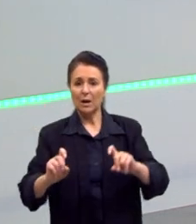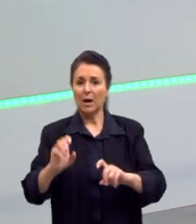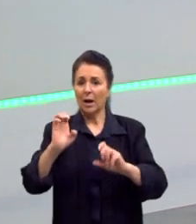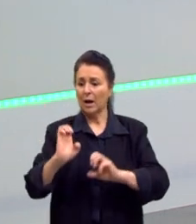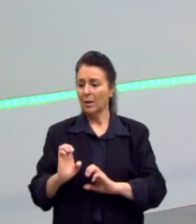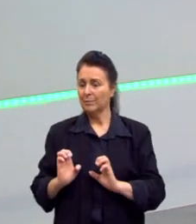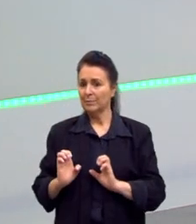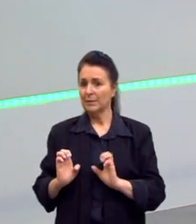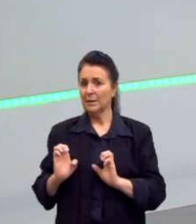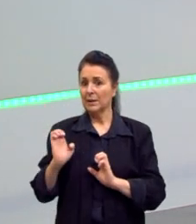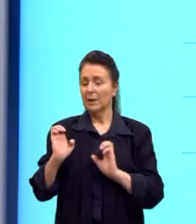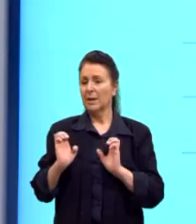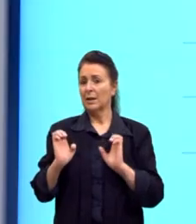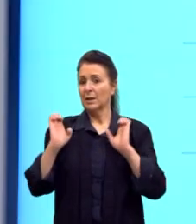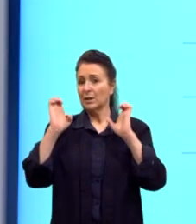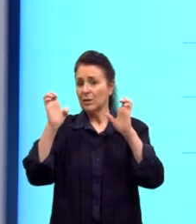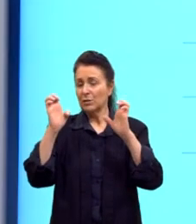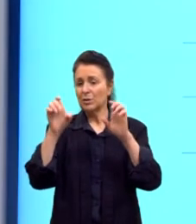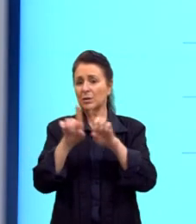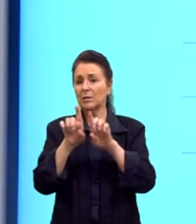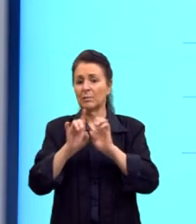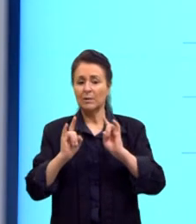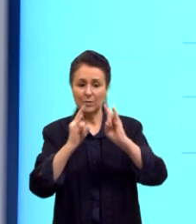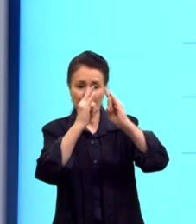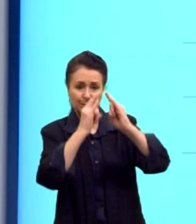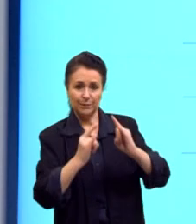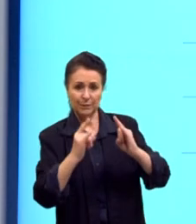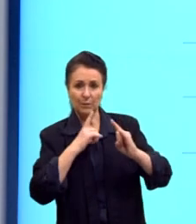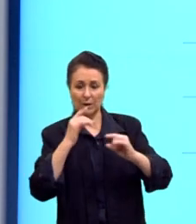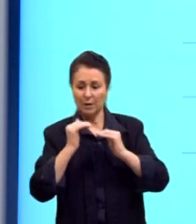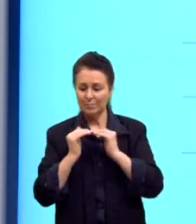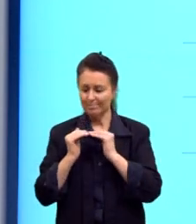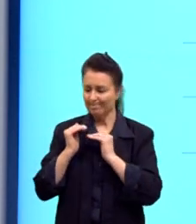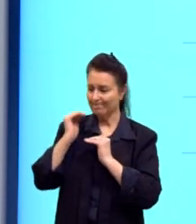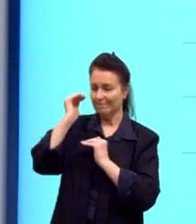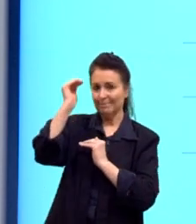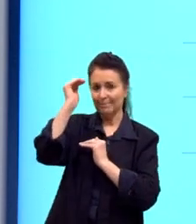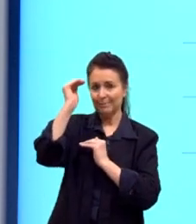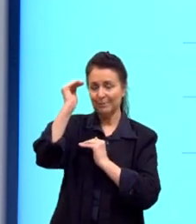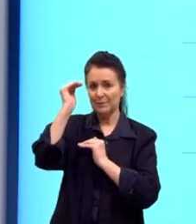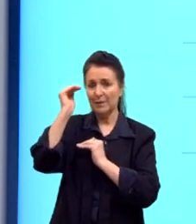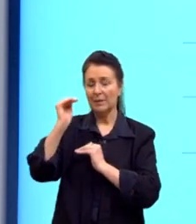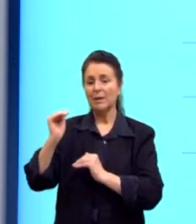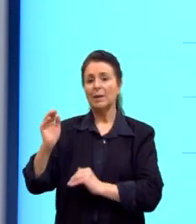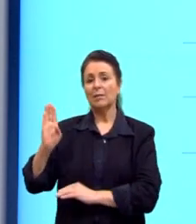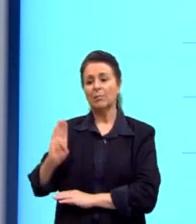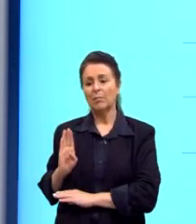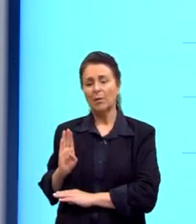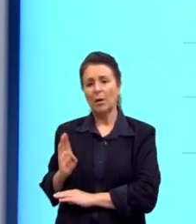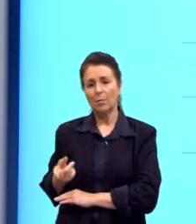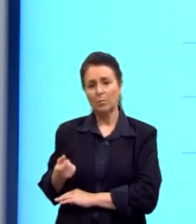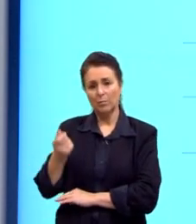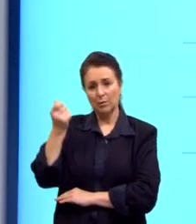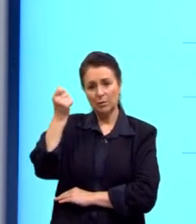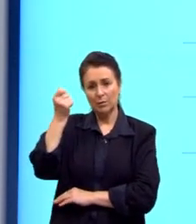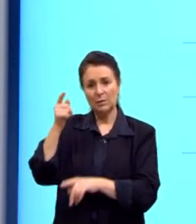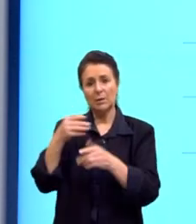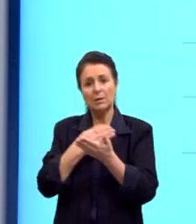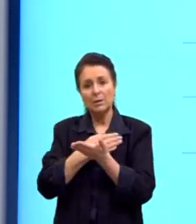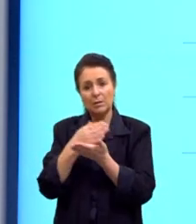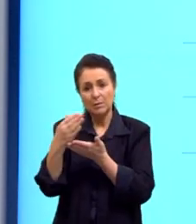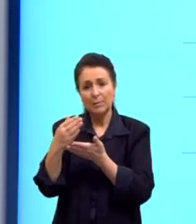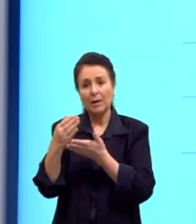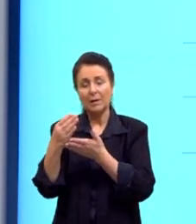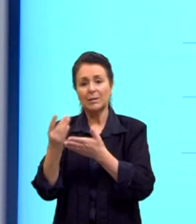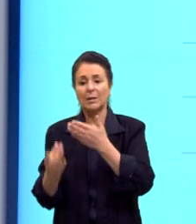a gente tem no romantismo a ascendência. A ascensão da burguesia. E a partir do realismo a gente começa a